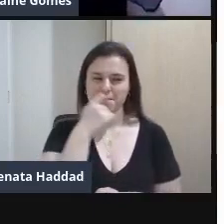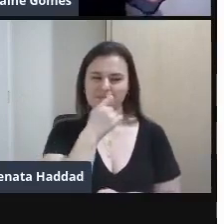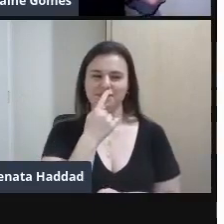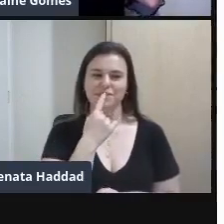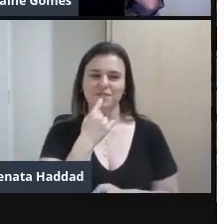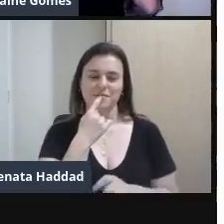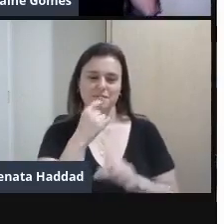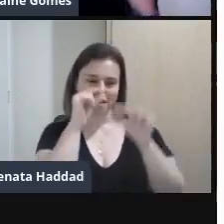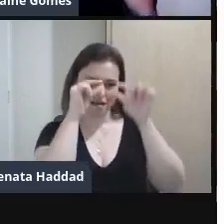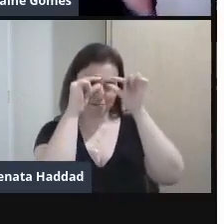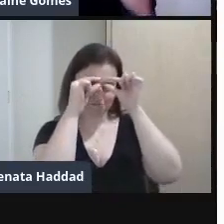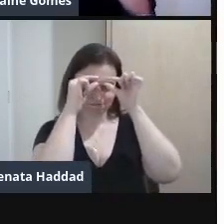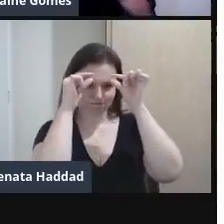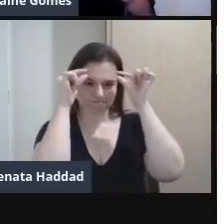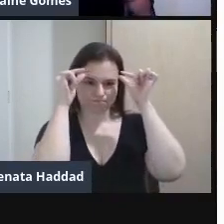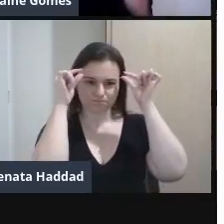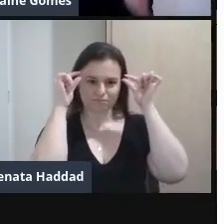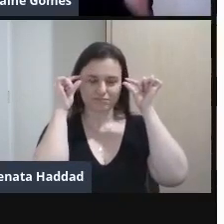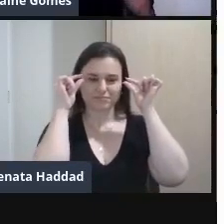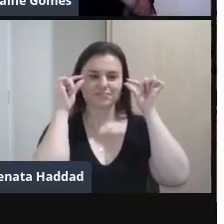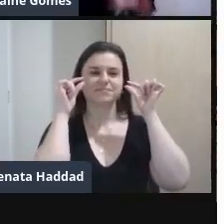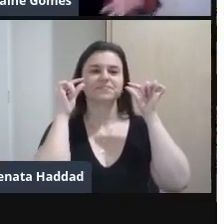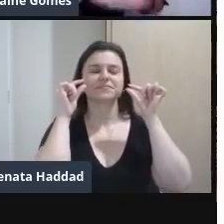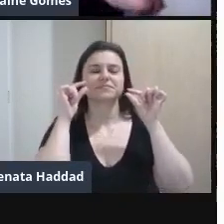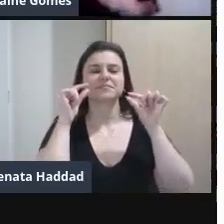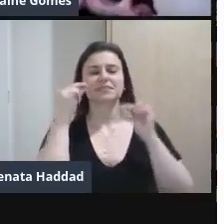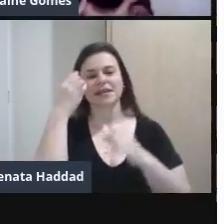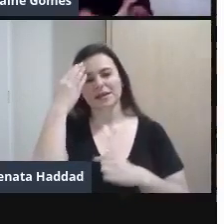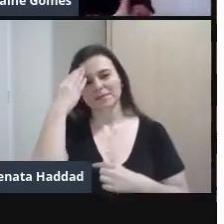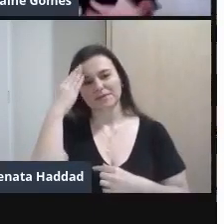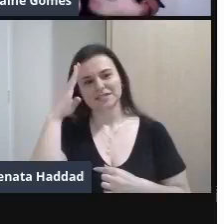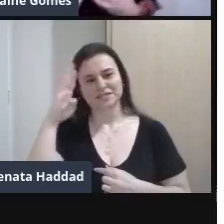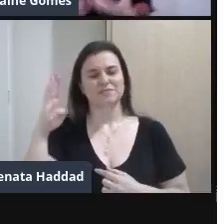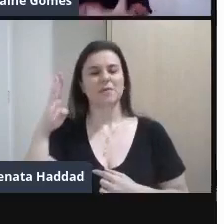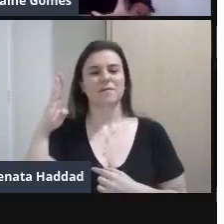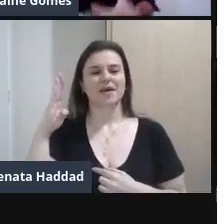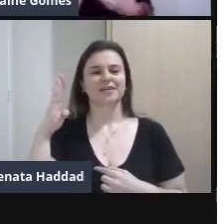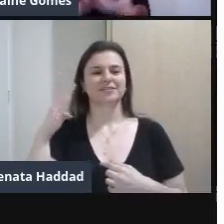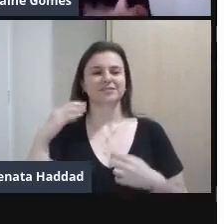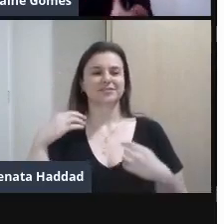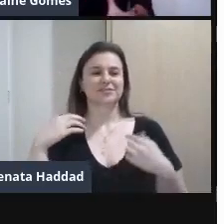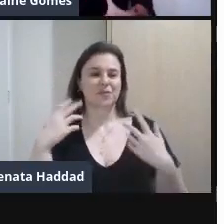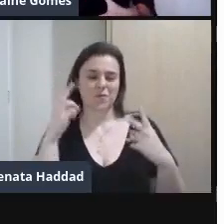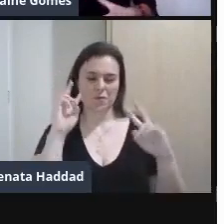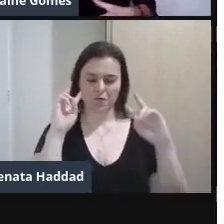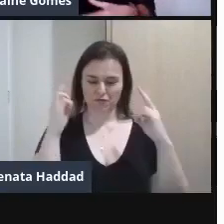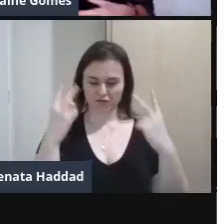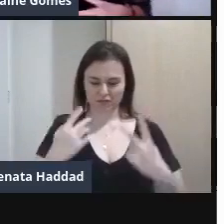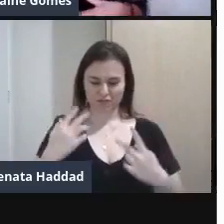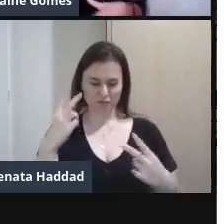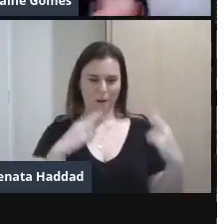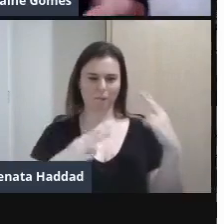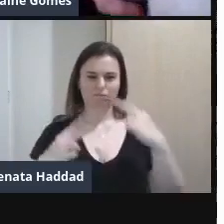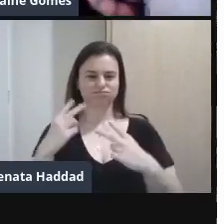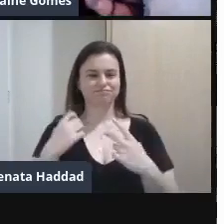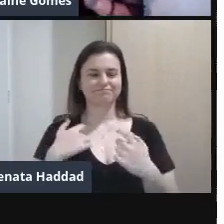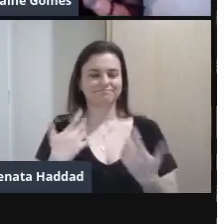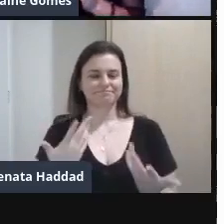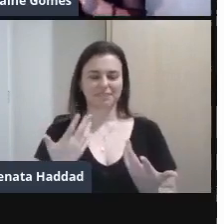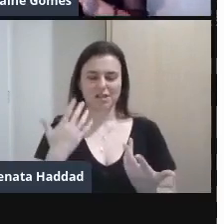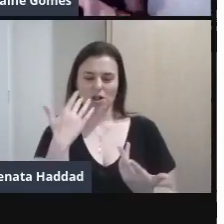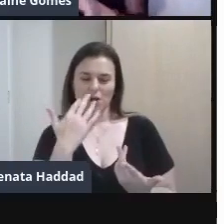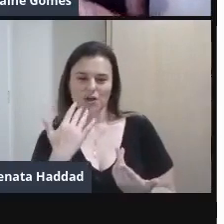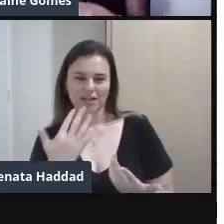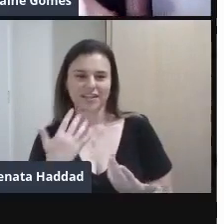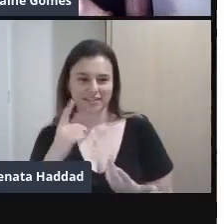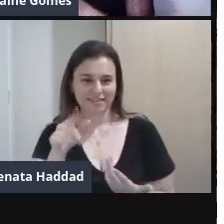sobrancelhas Arqueadas E principalmente Com esse visual Muito colorido Com roupas Muito coloridas Ela realmente